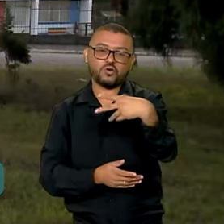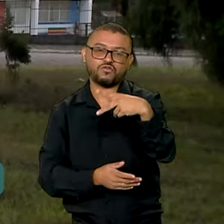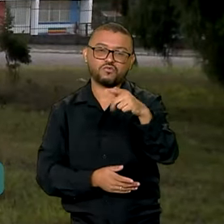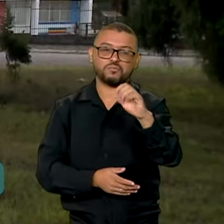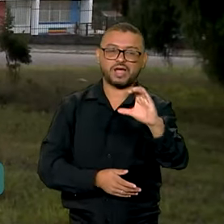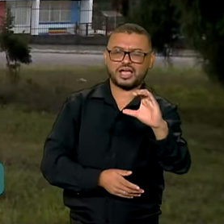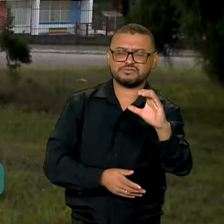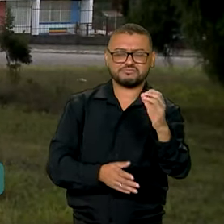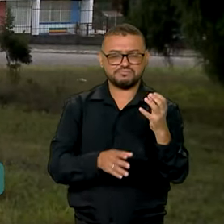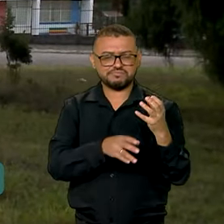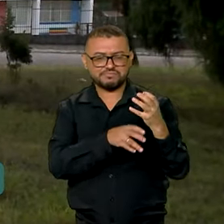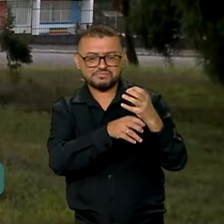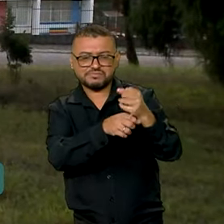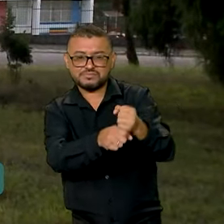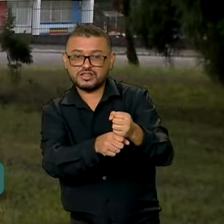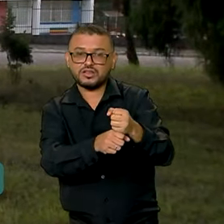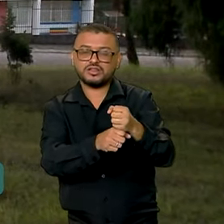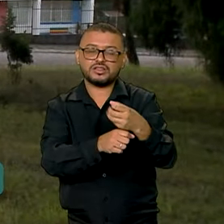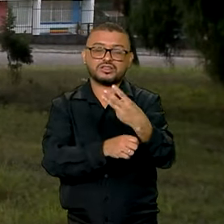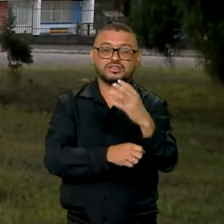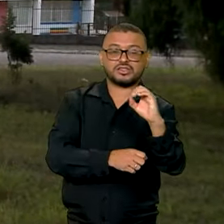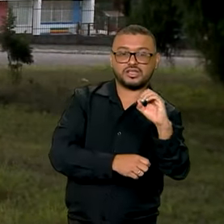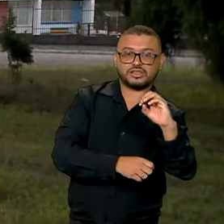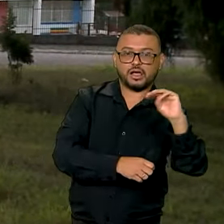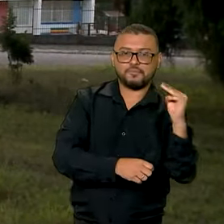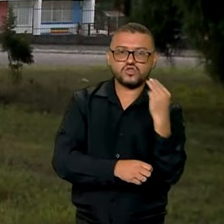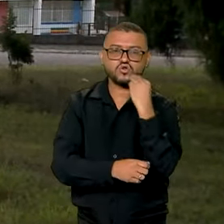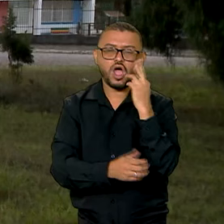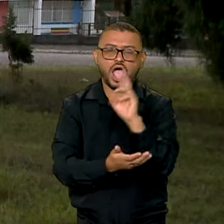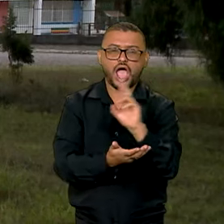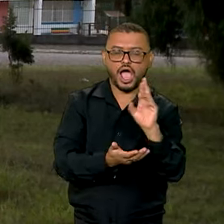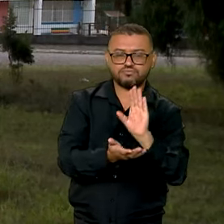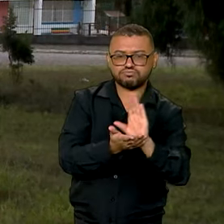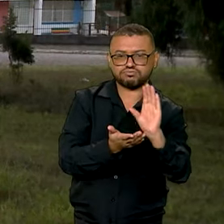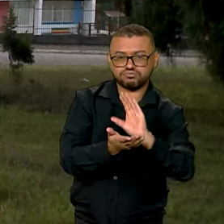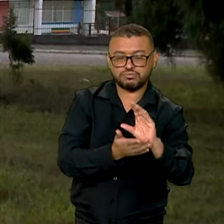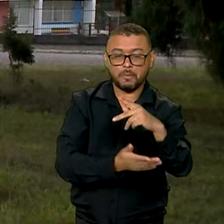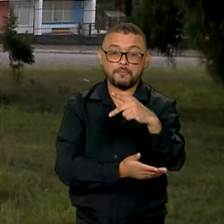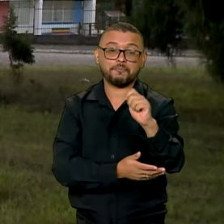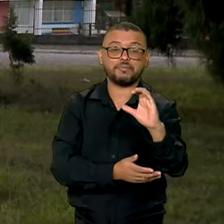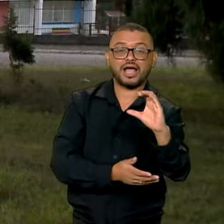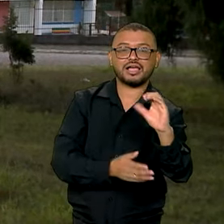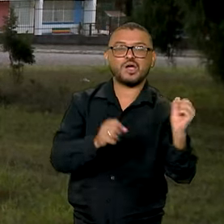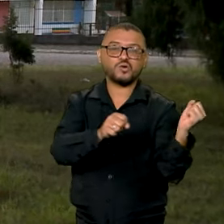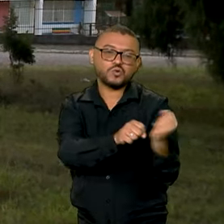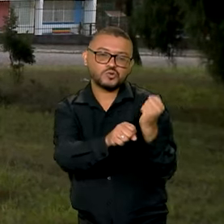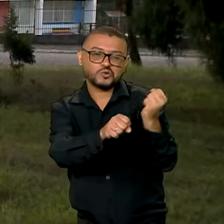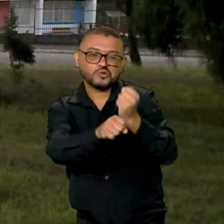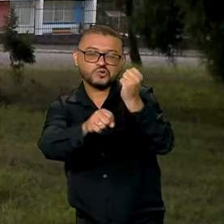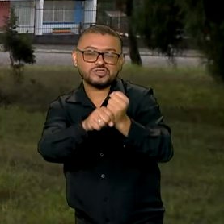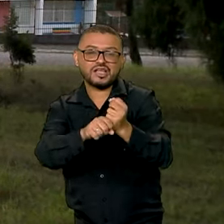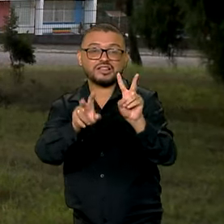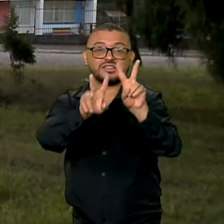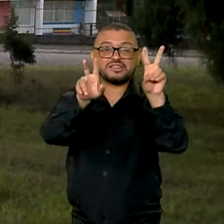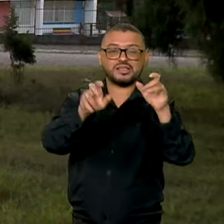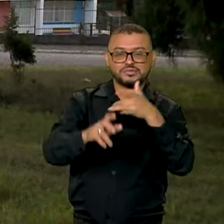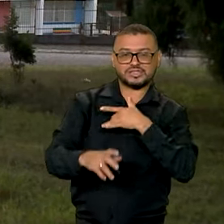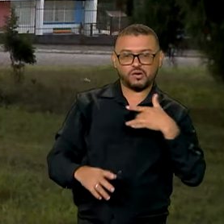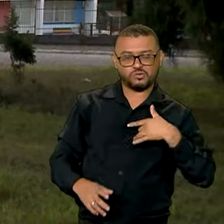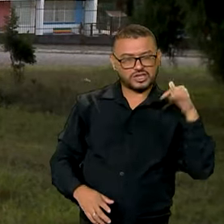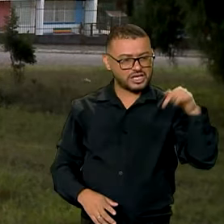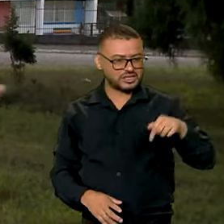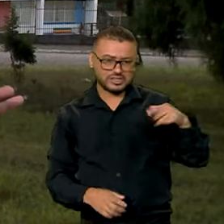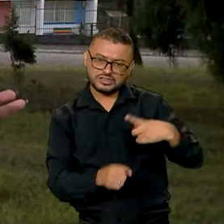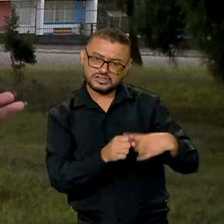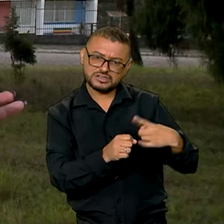Ao todo, vão ser investidos mais de 30 milhões de reais em recursos do PAC na construção de obras na área da saúde aqui em Franco da